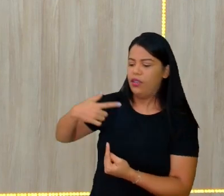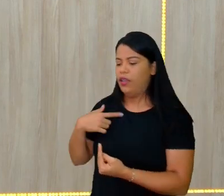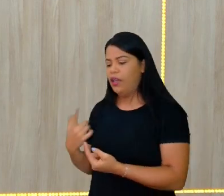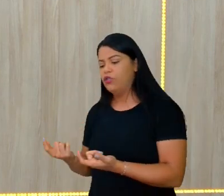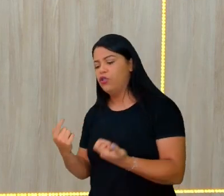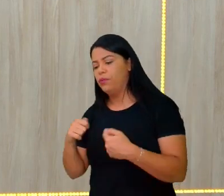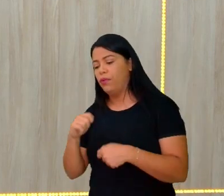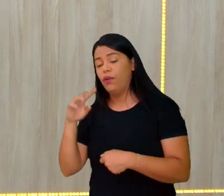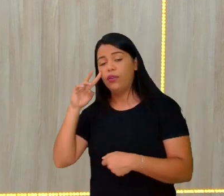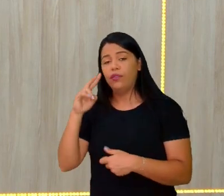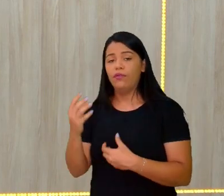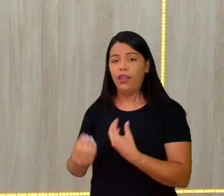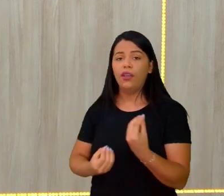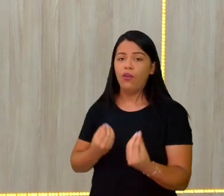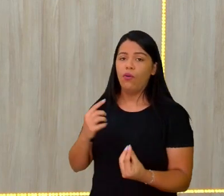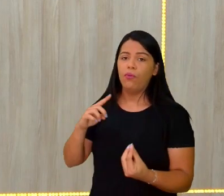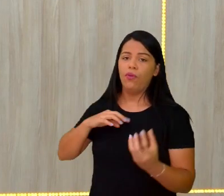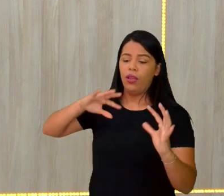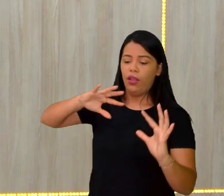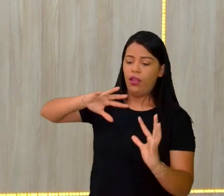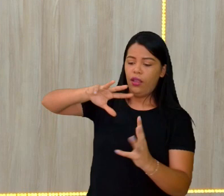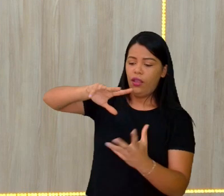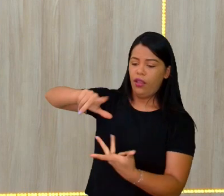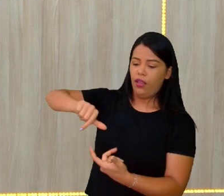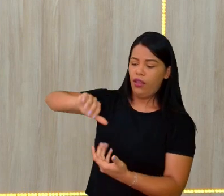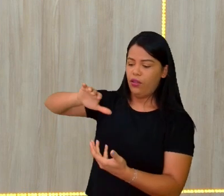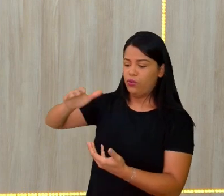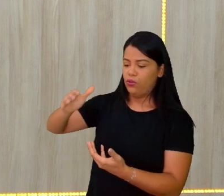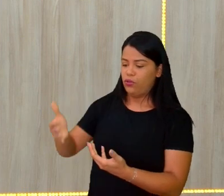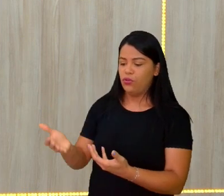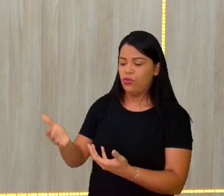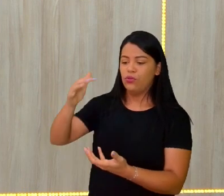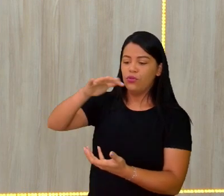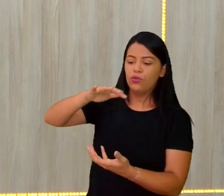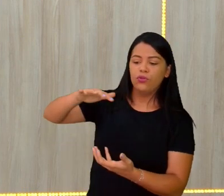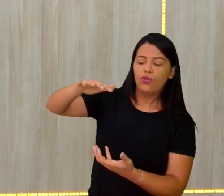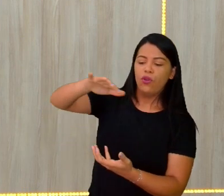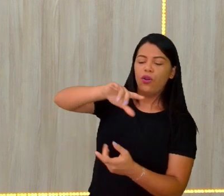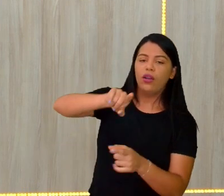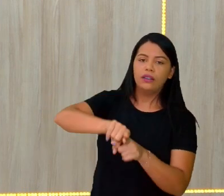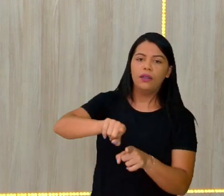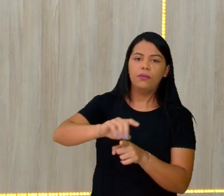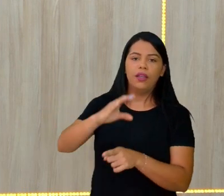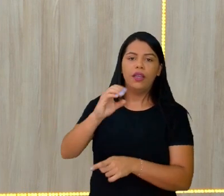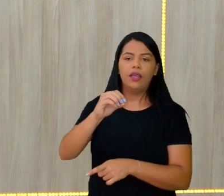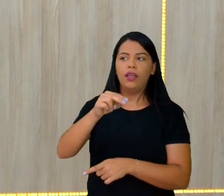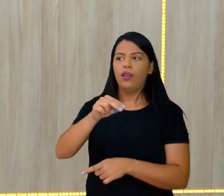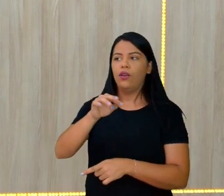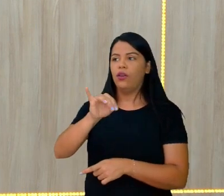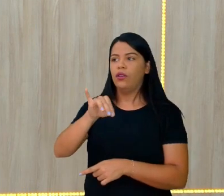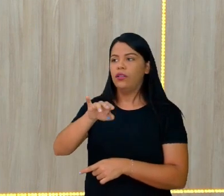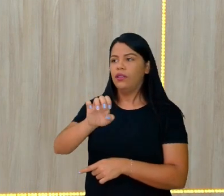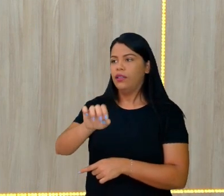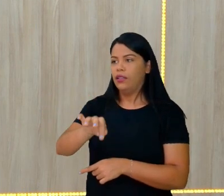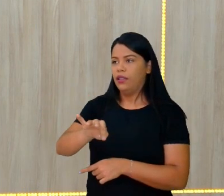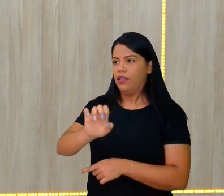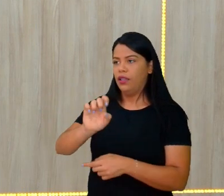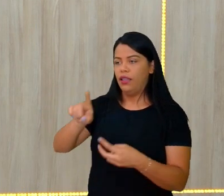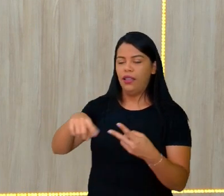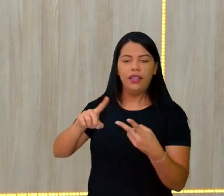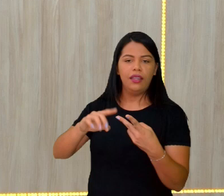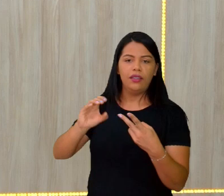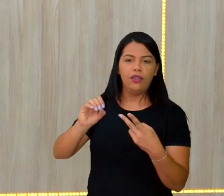nossas, né? Dos continentes. Agora veio a palavra, olha, dos continentes, dos oceanos. Quase que não vinha a palavra continente.